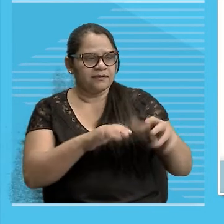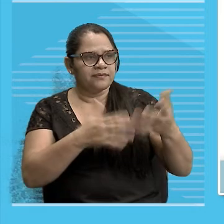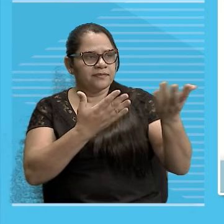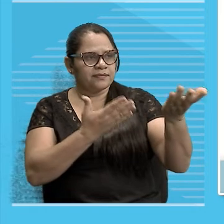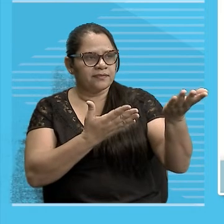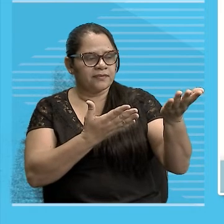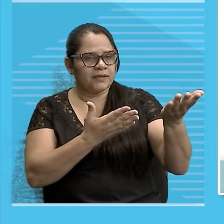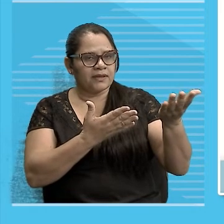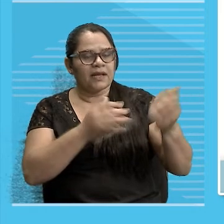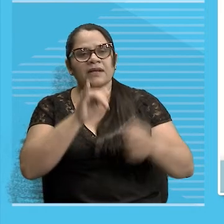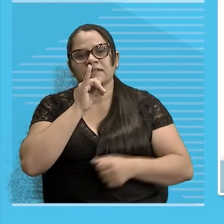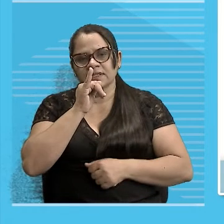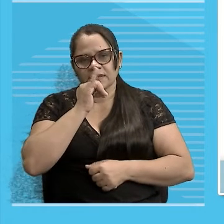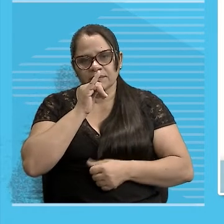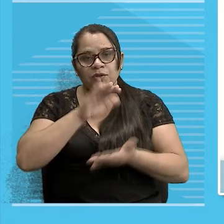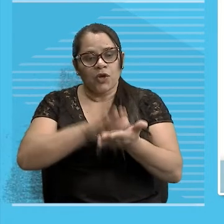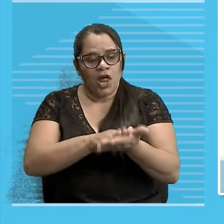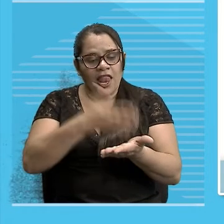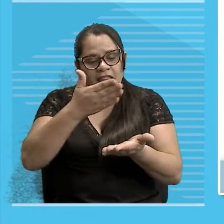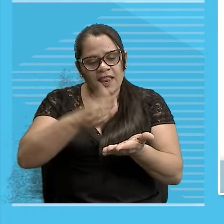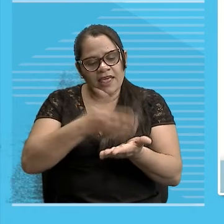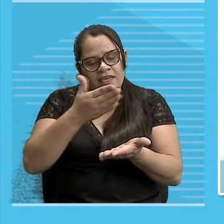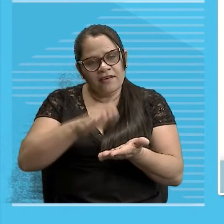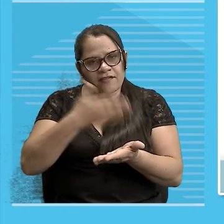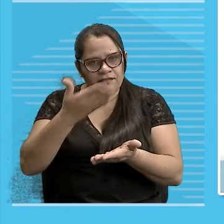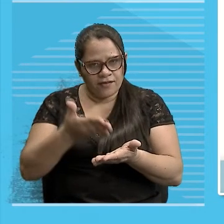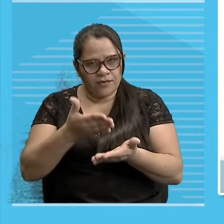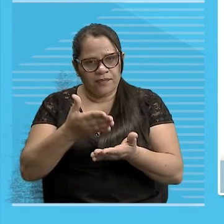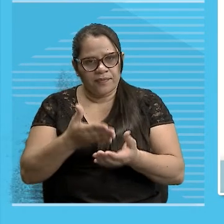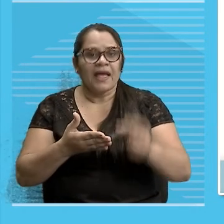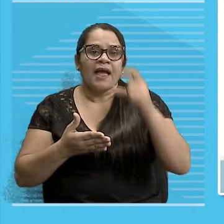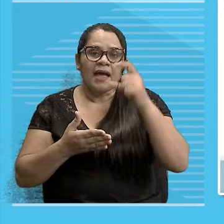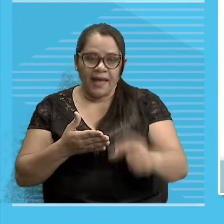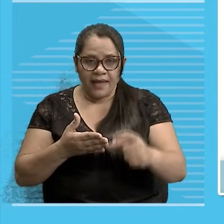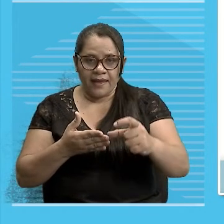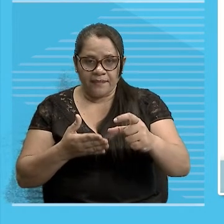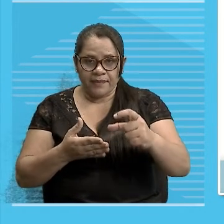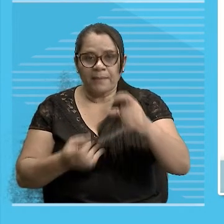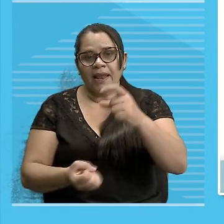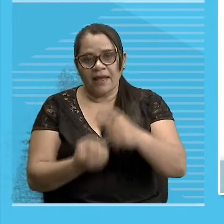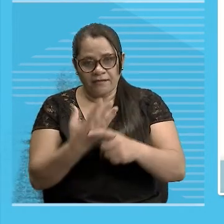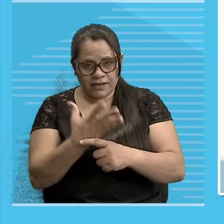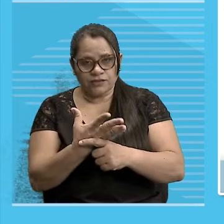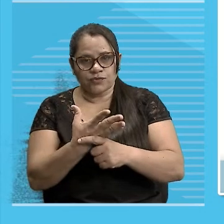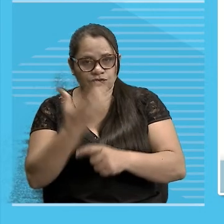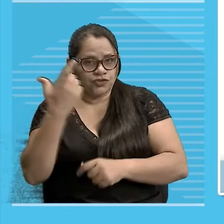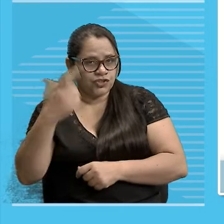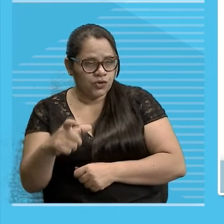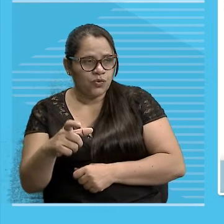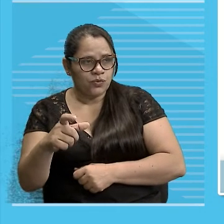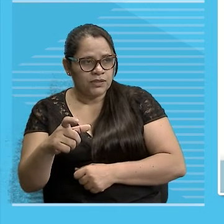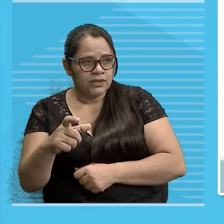Livro É um primitivo Desse substantivo Eu posso dar origem Por exemplo Ao substantivo